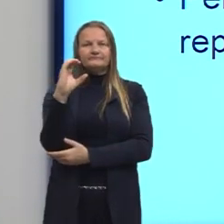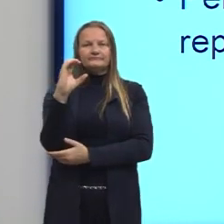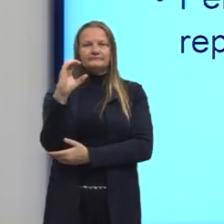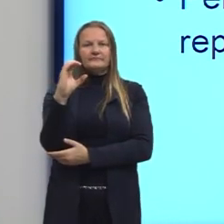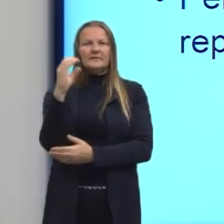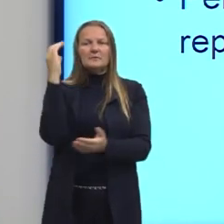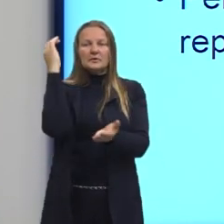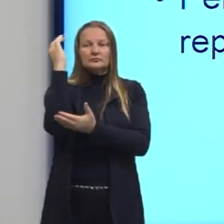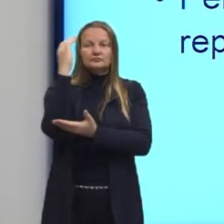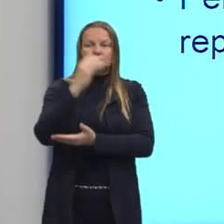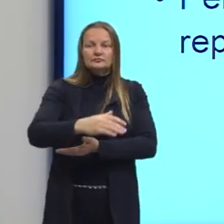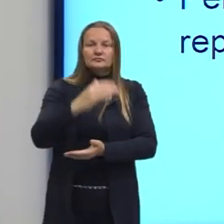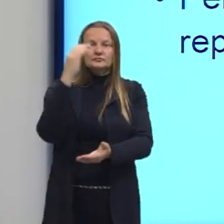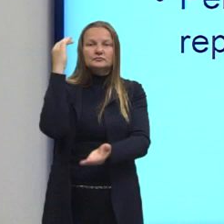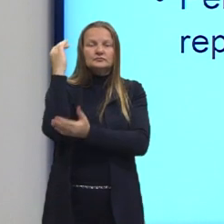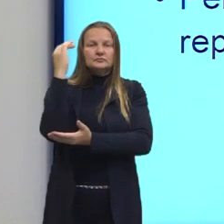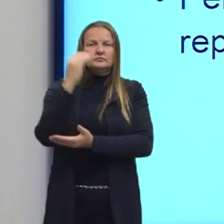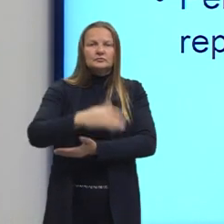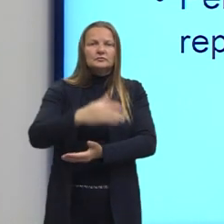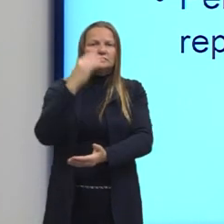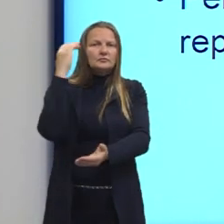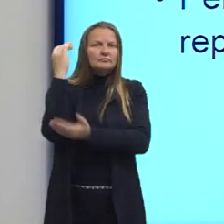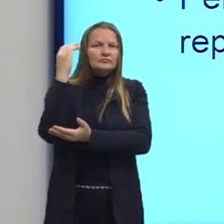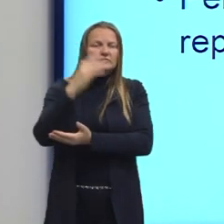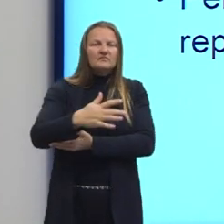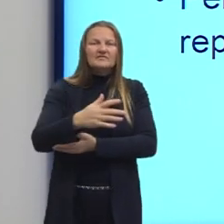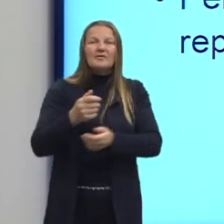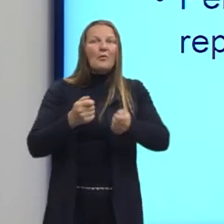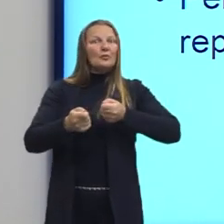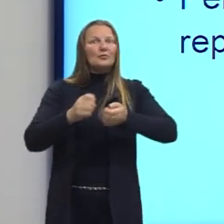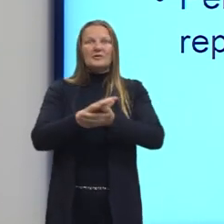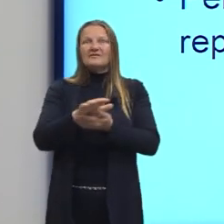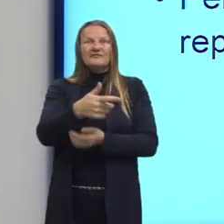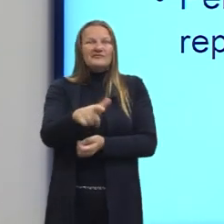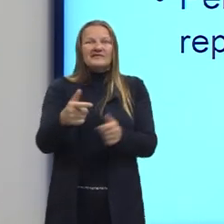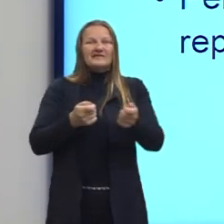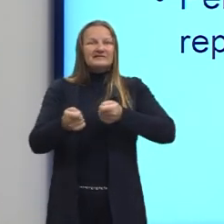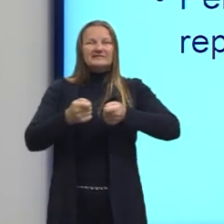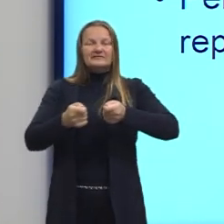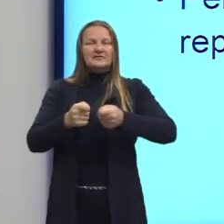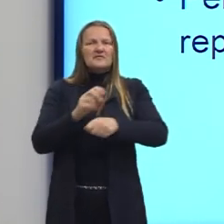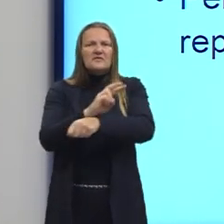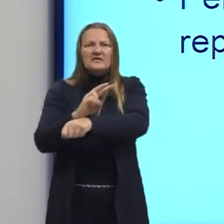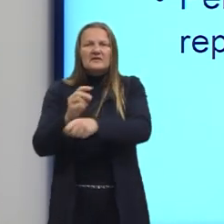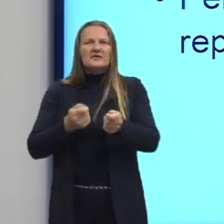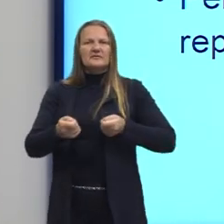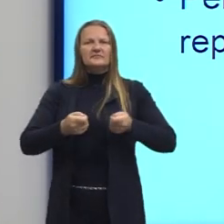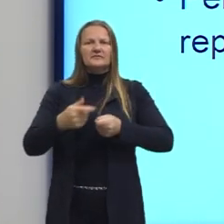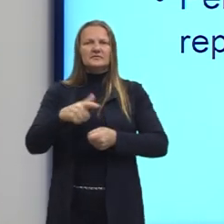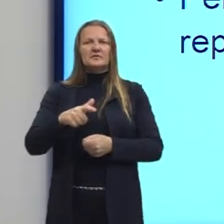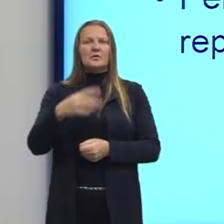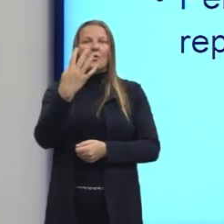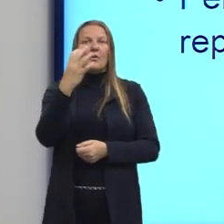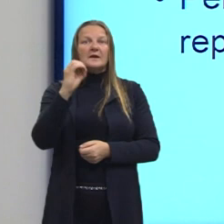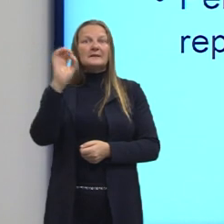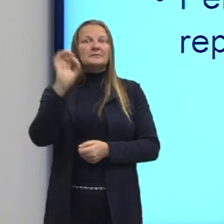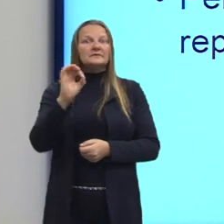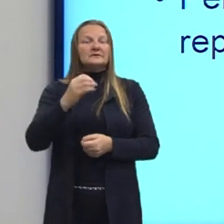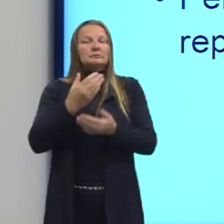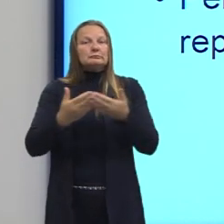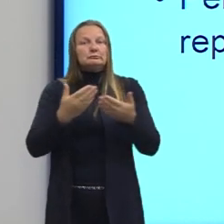desmatamentos descontrolados da floresta, representam até 40%.